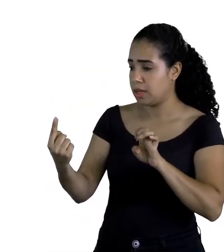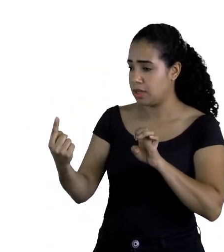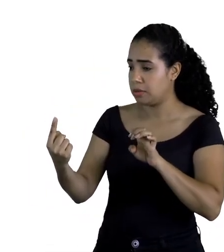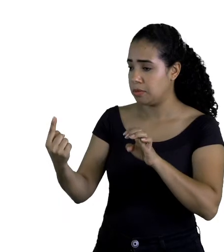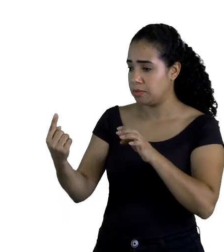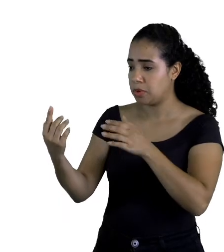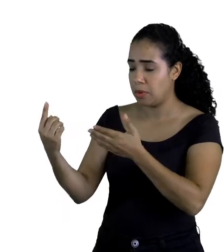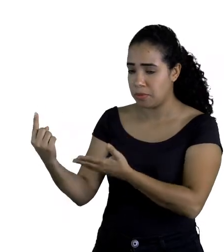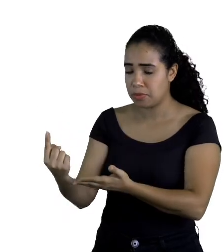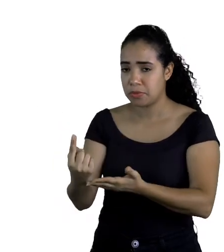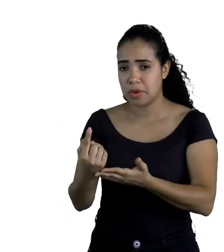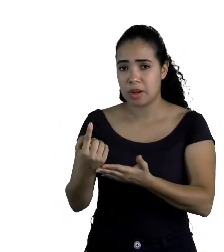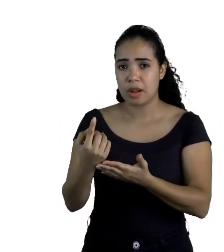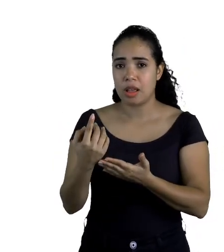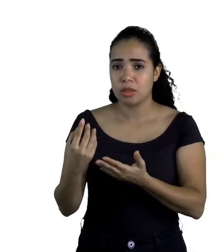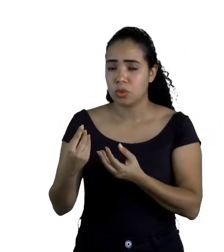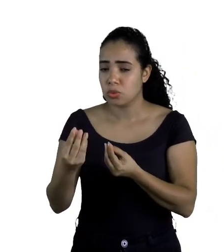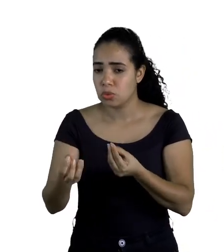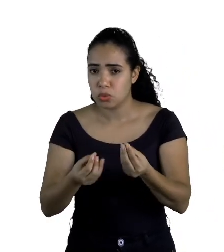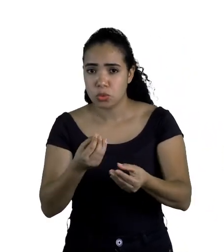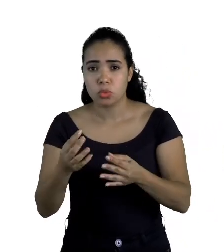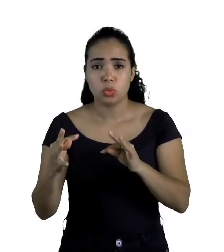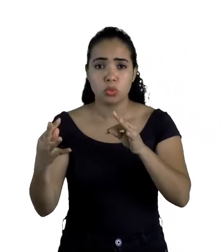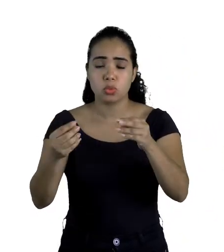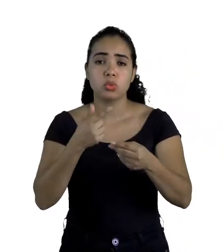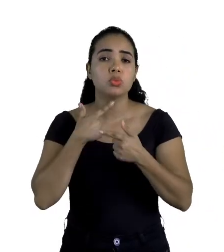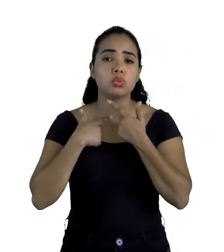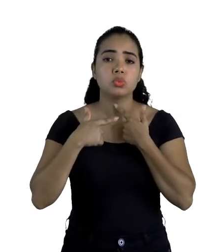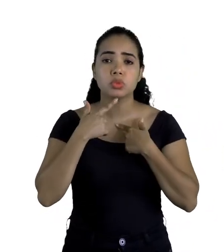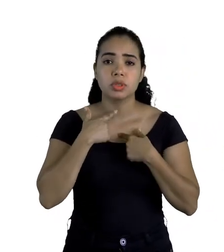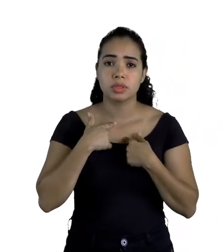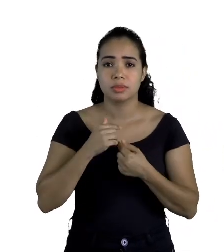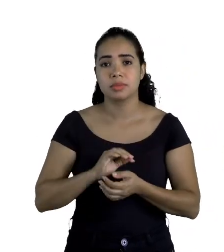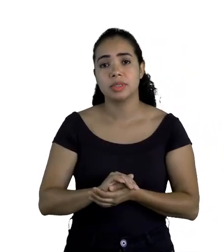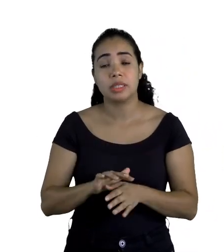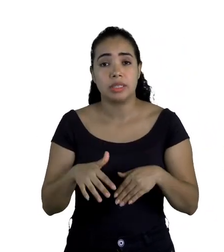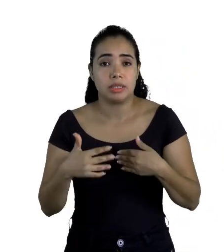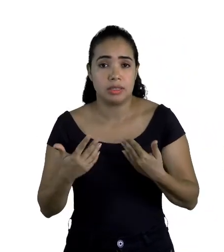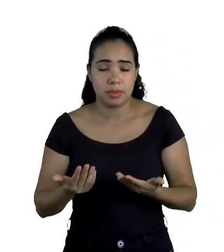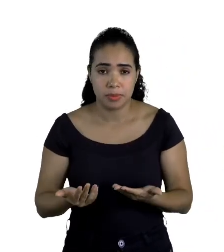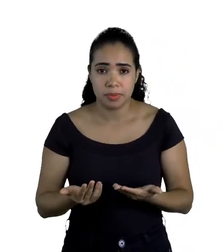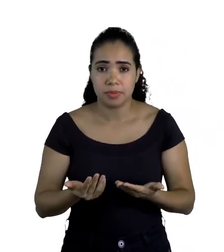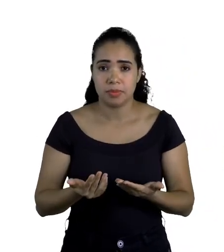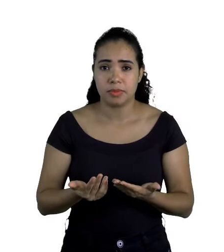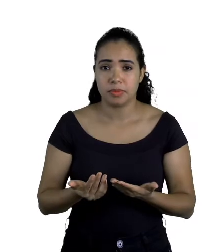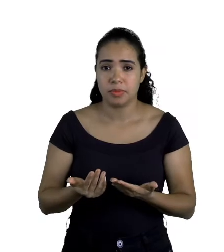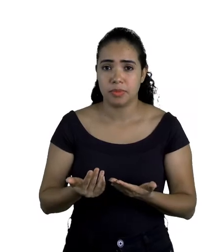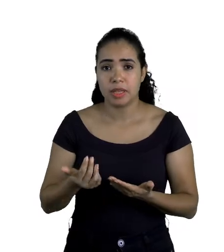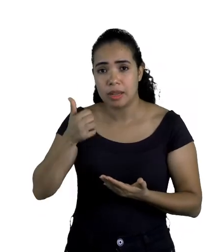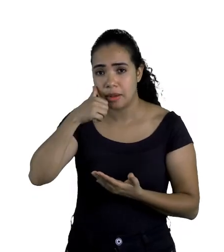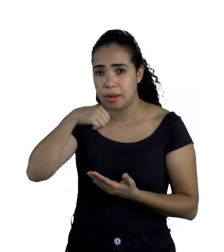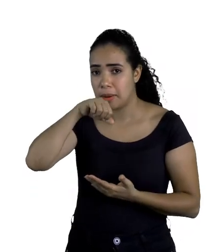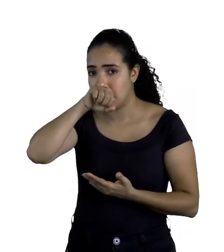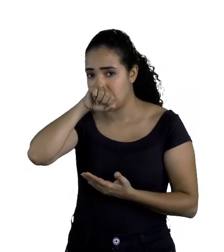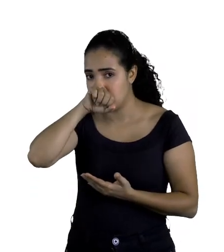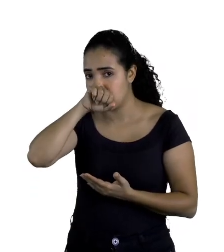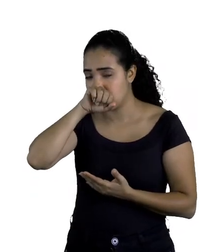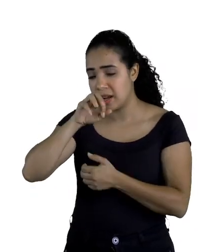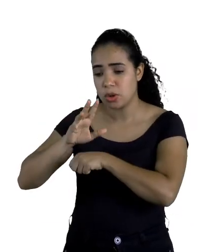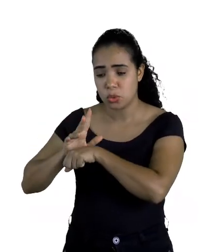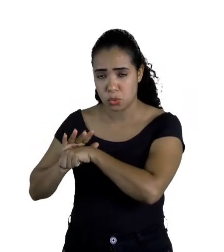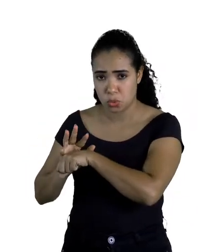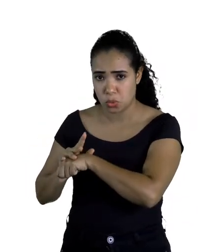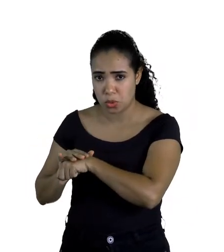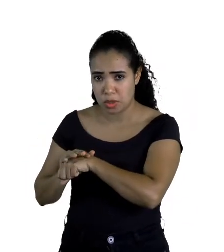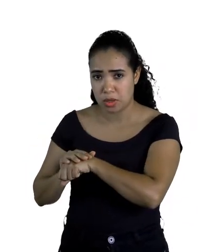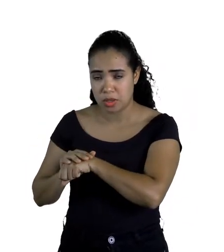o palácio e oferecendo tudo o que ele desejasse. Enquanto isto, a mãe de Ossain tinha ficado doente